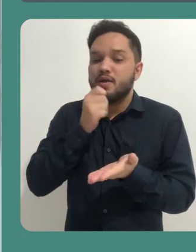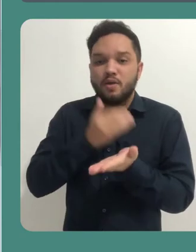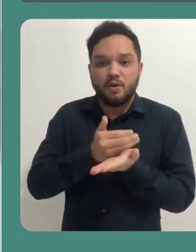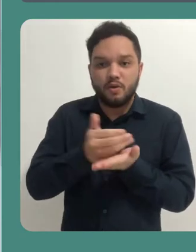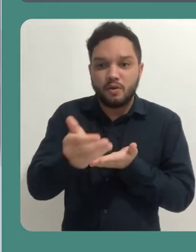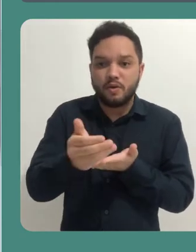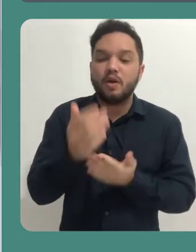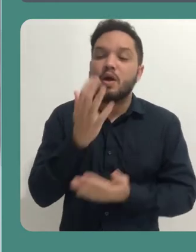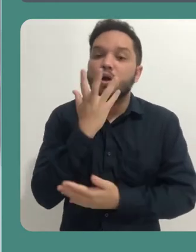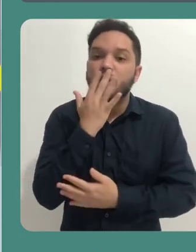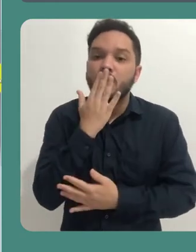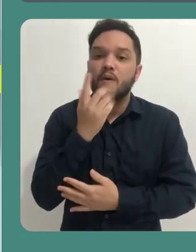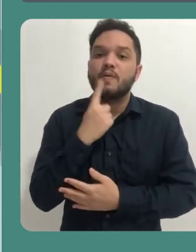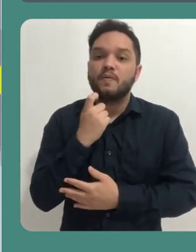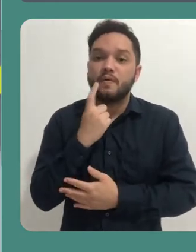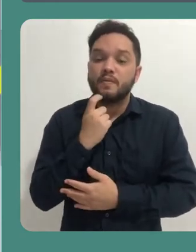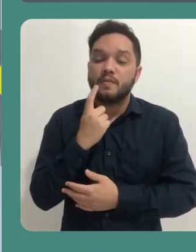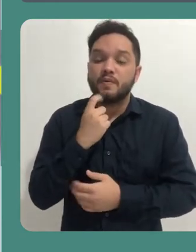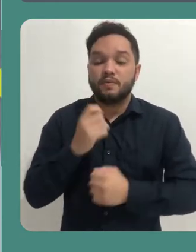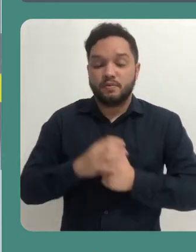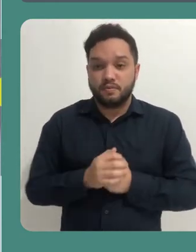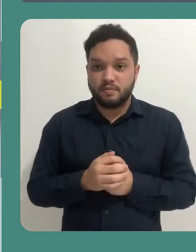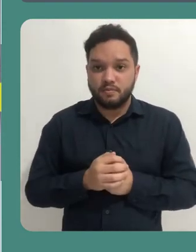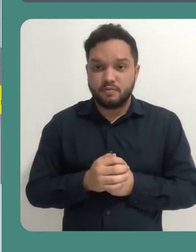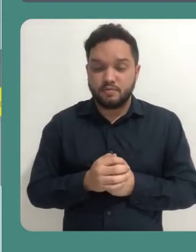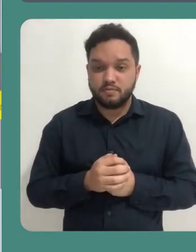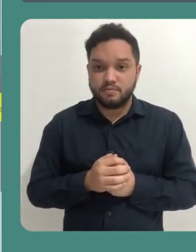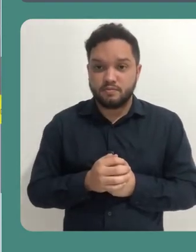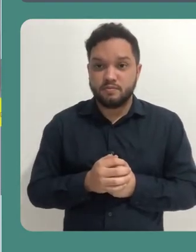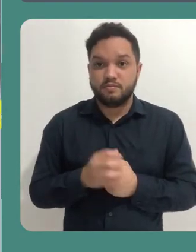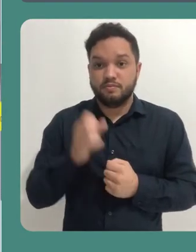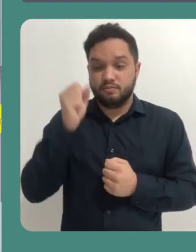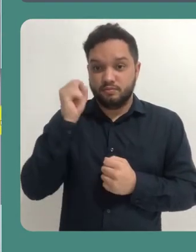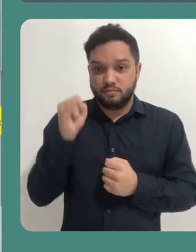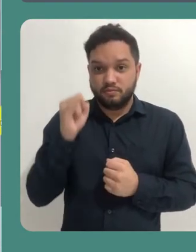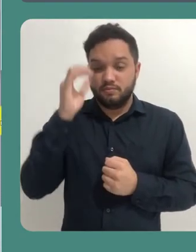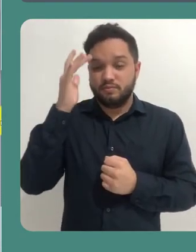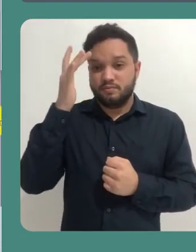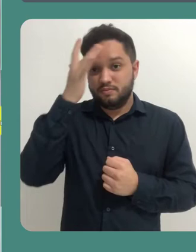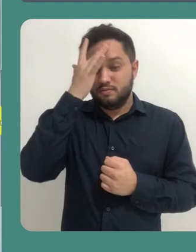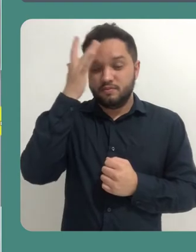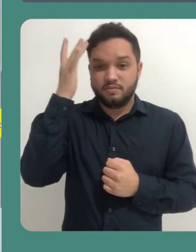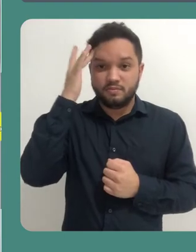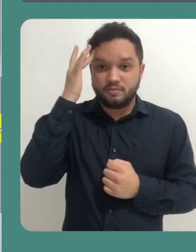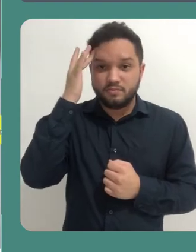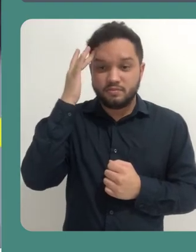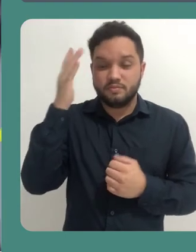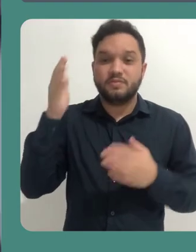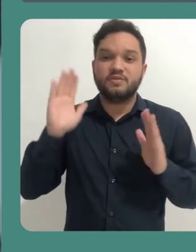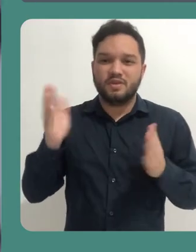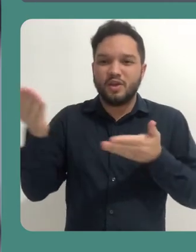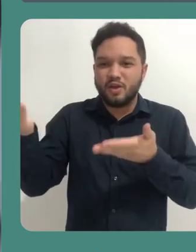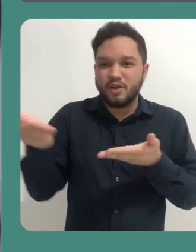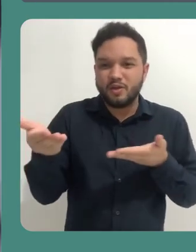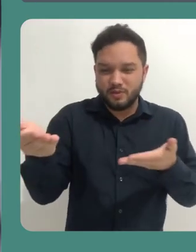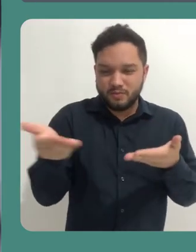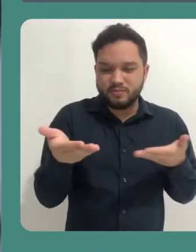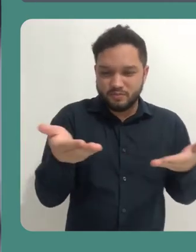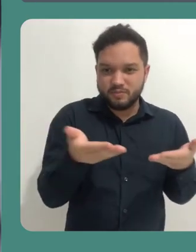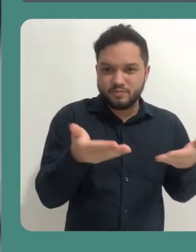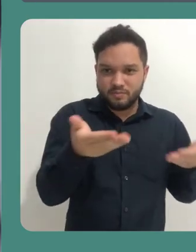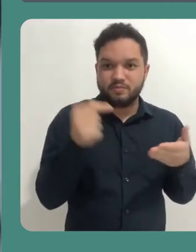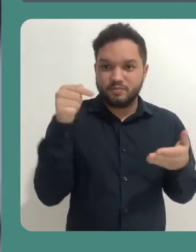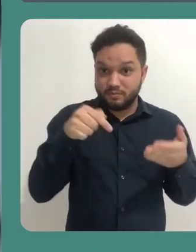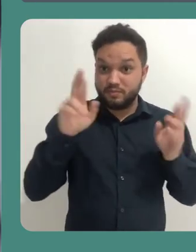destacada em vermelho. Os usuários convidados para essa reunião,